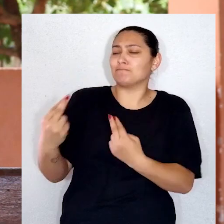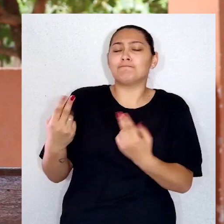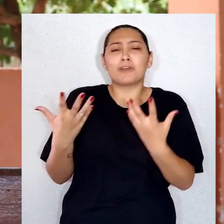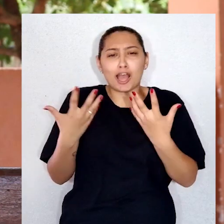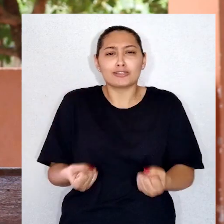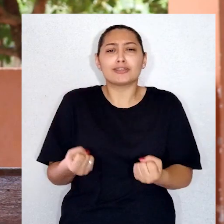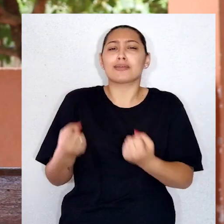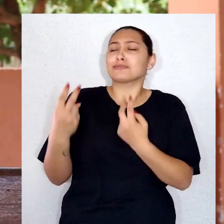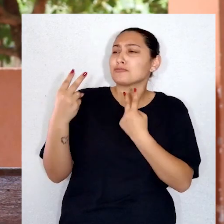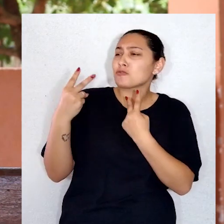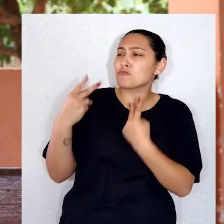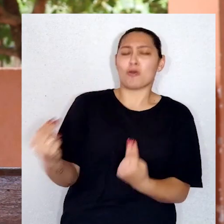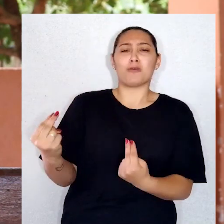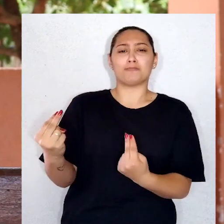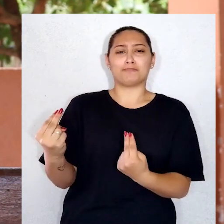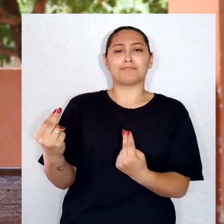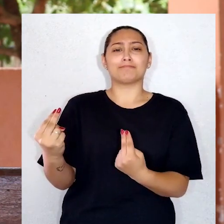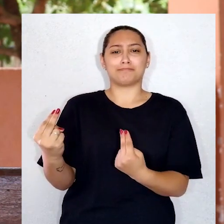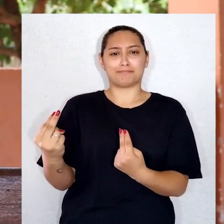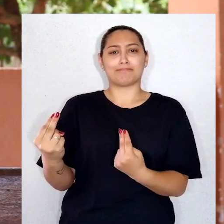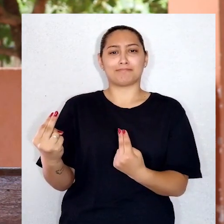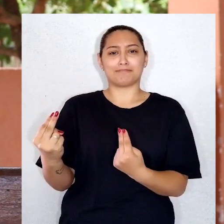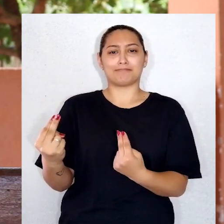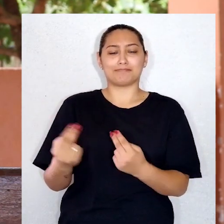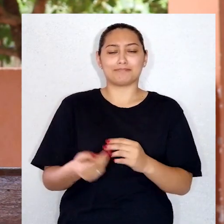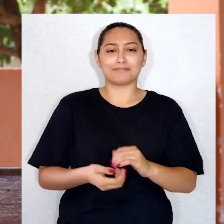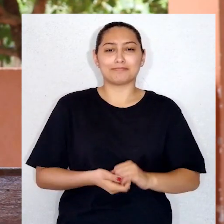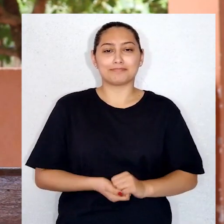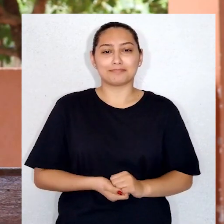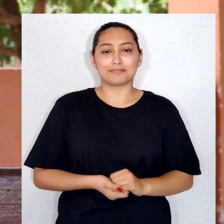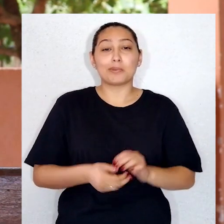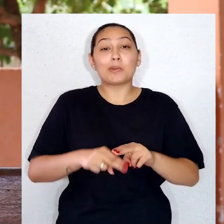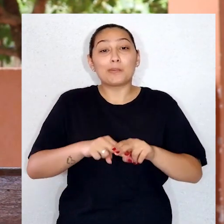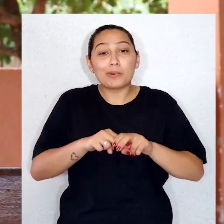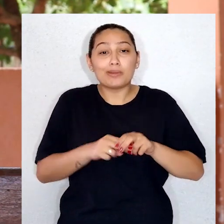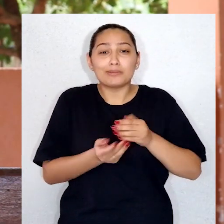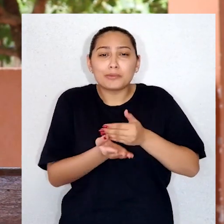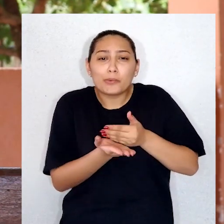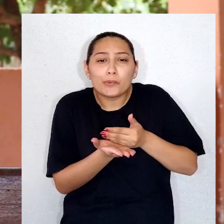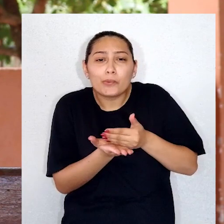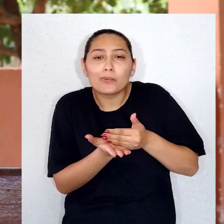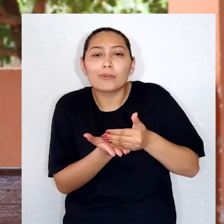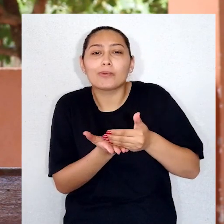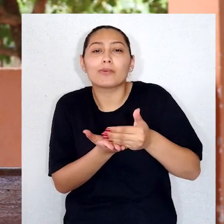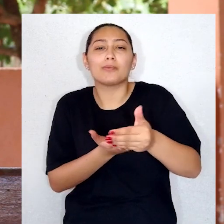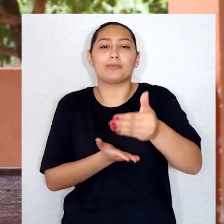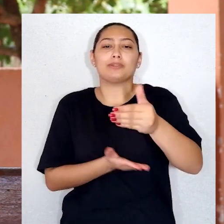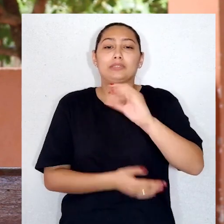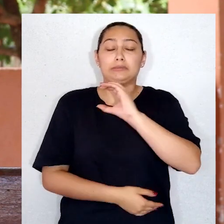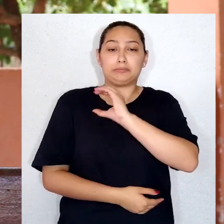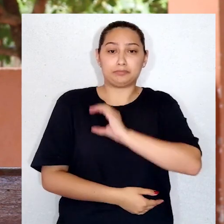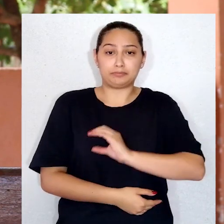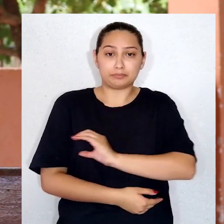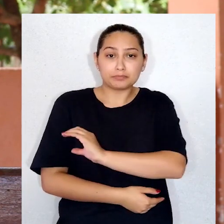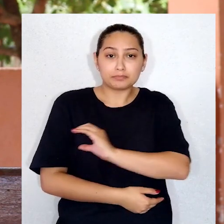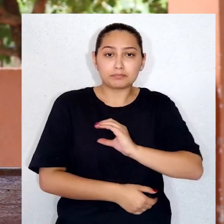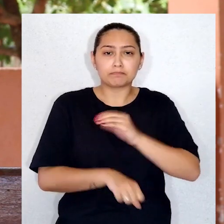eu me afirmei, quero ser como este homem. E assim